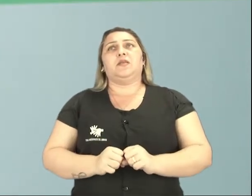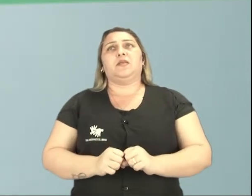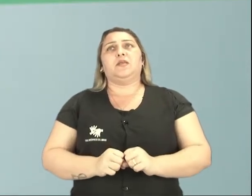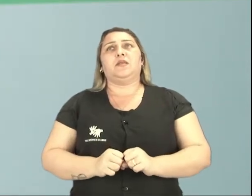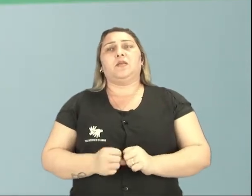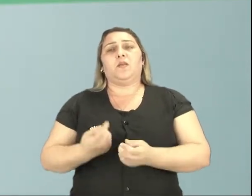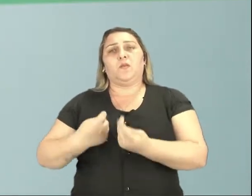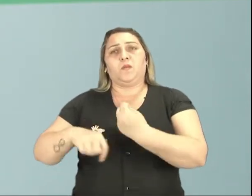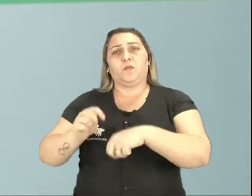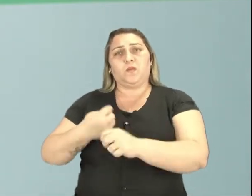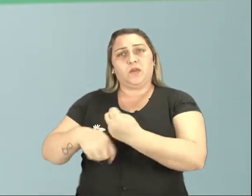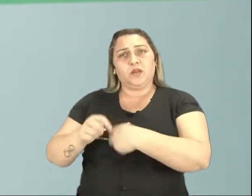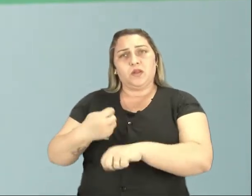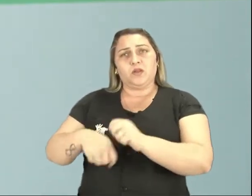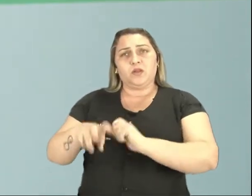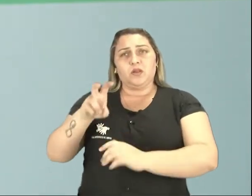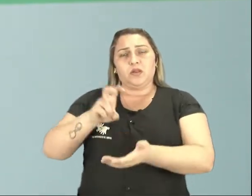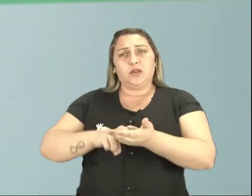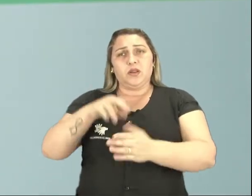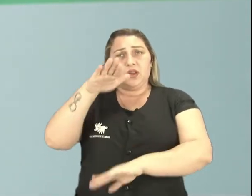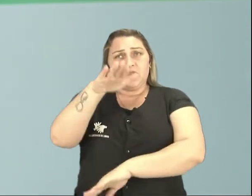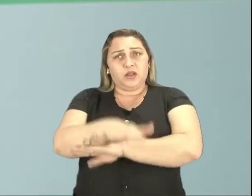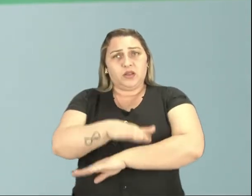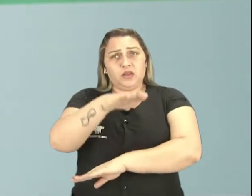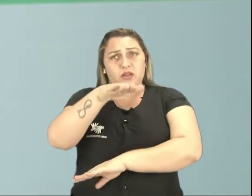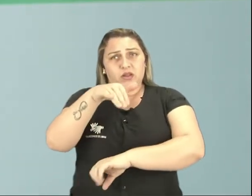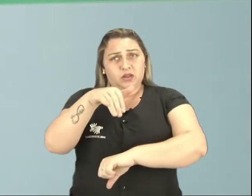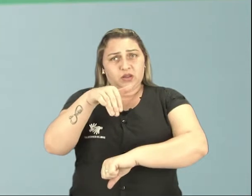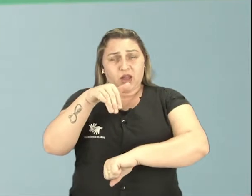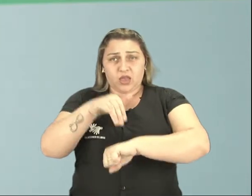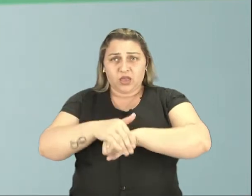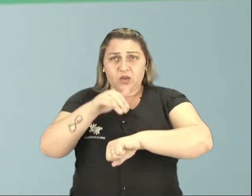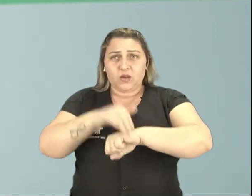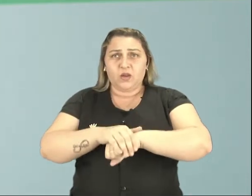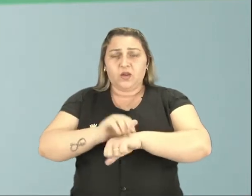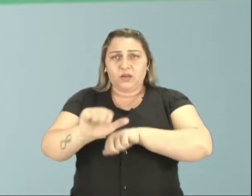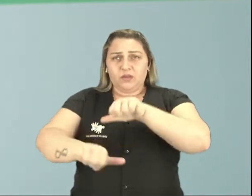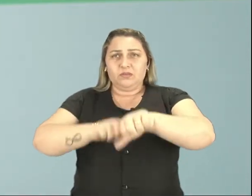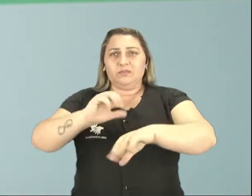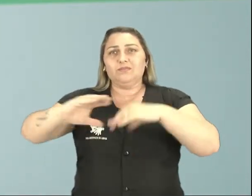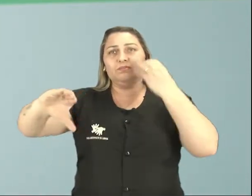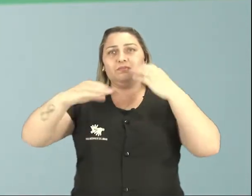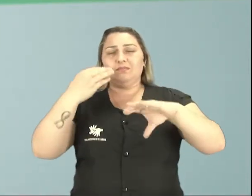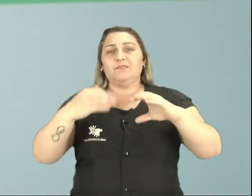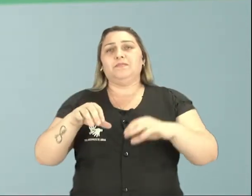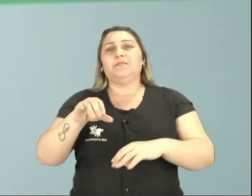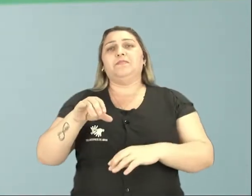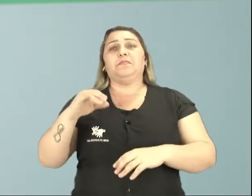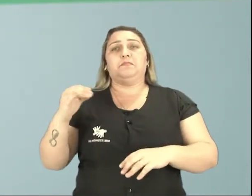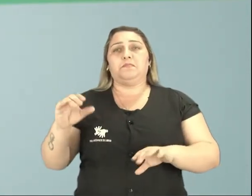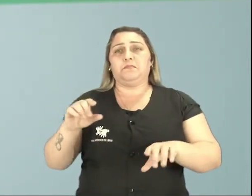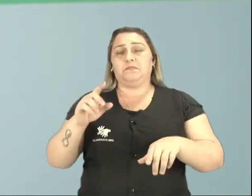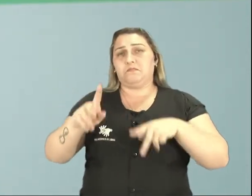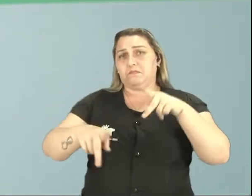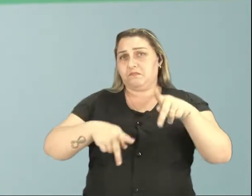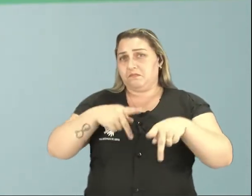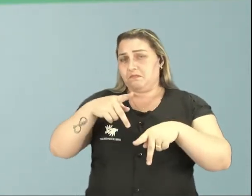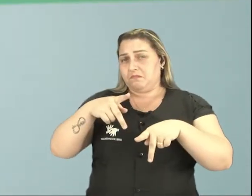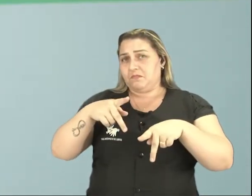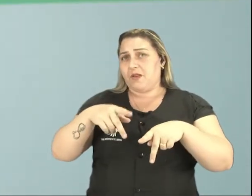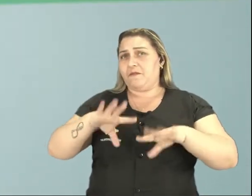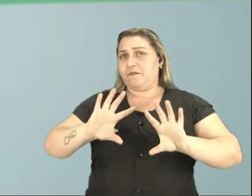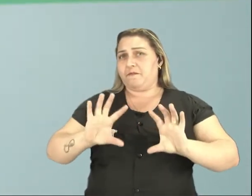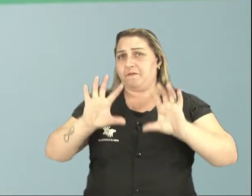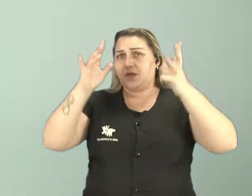o dia e à noite ele ser músico. Ele toca em locais públicos ou não, em